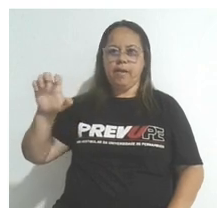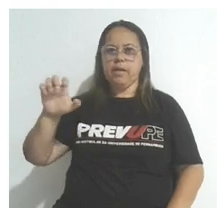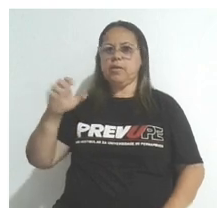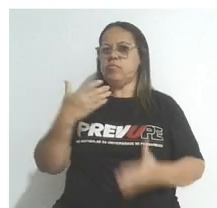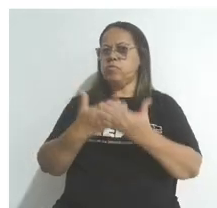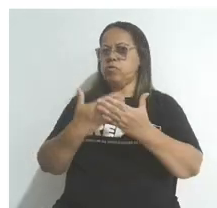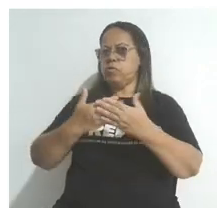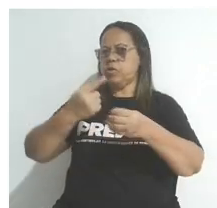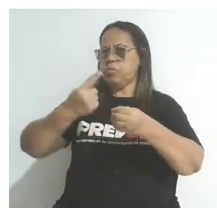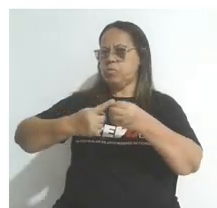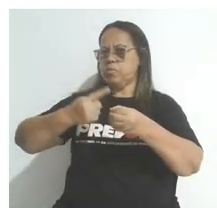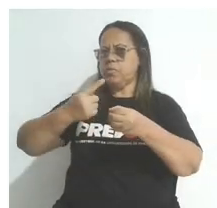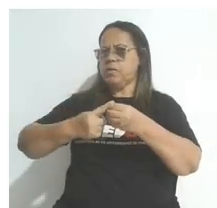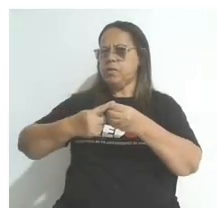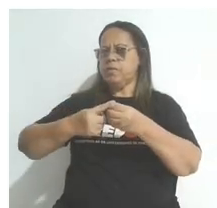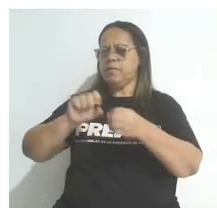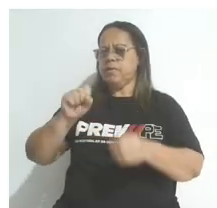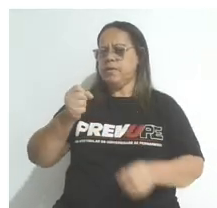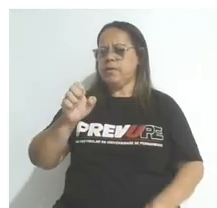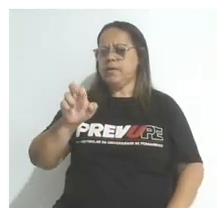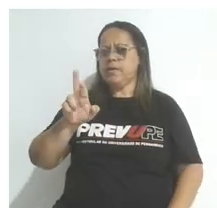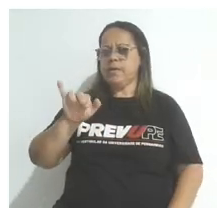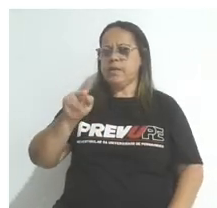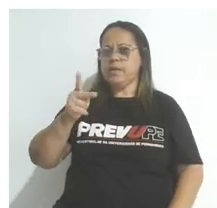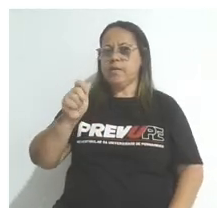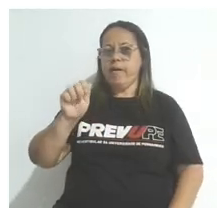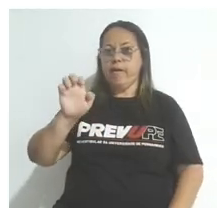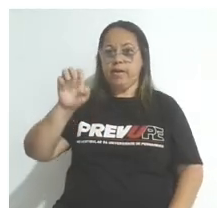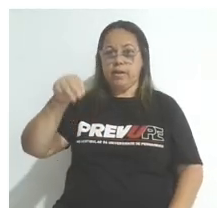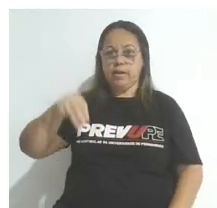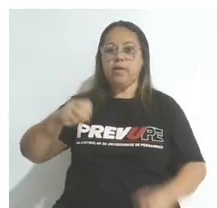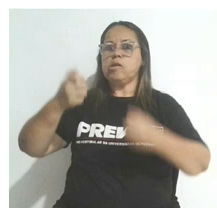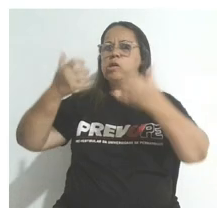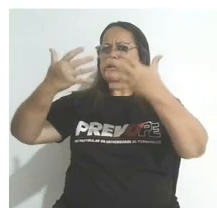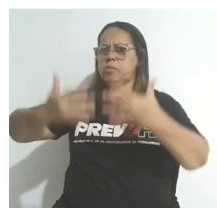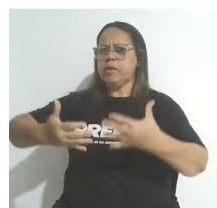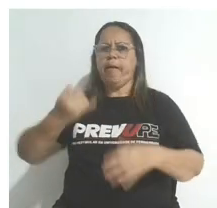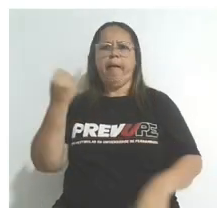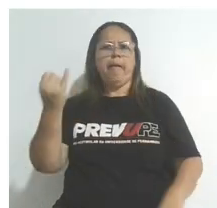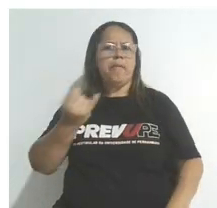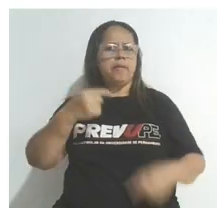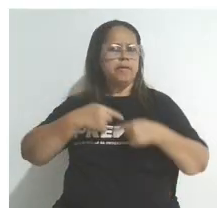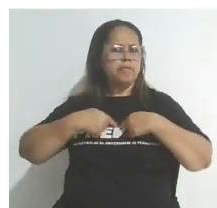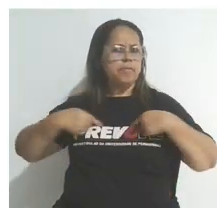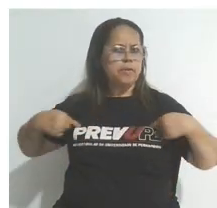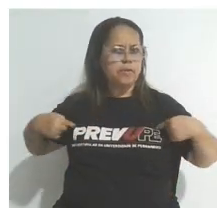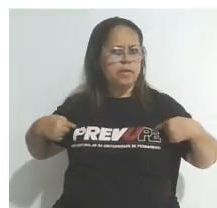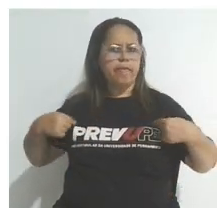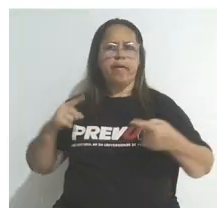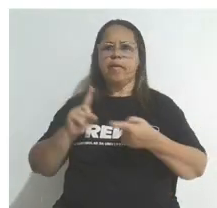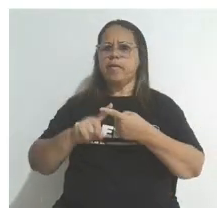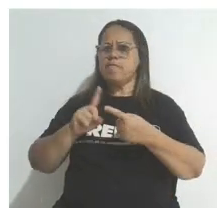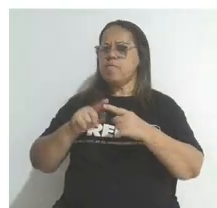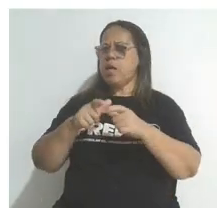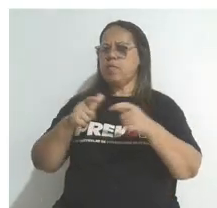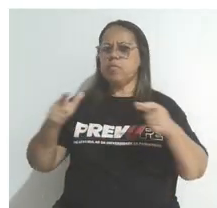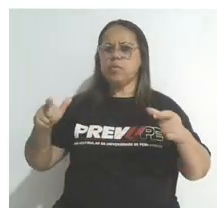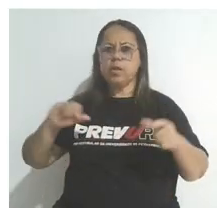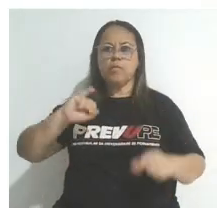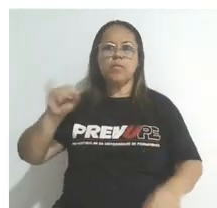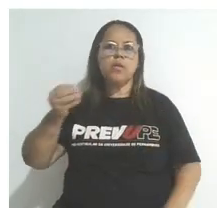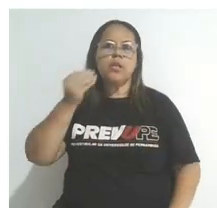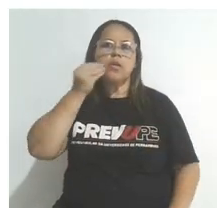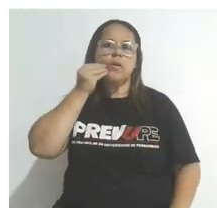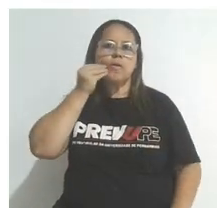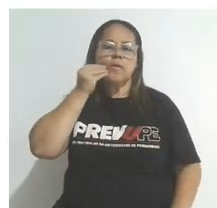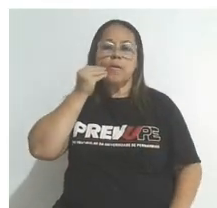Seriaem e hoje eu vou falar para vocês um pouquinho da importância do Prevup. Primeiramente, eu quero ressaltar o papel que o Prevup tem em ampliar as nossas